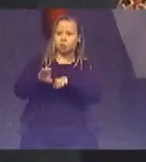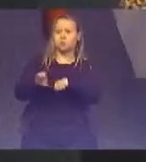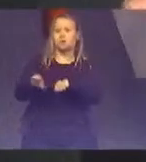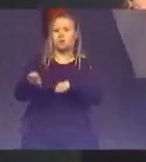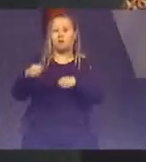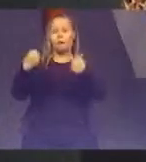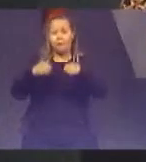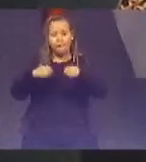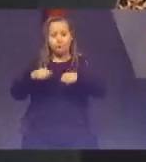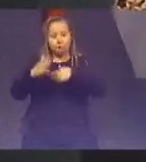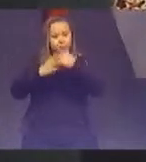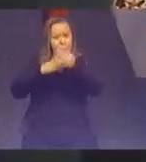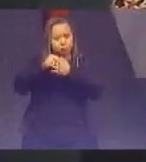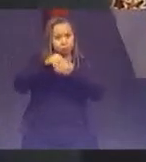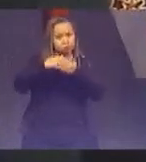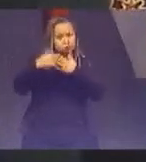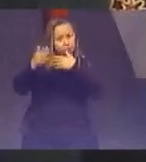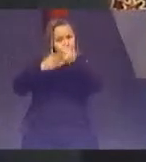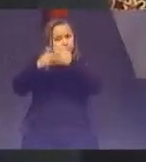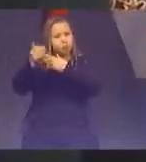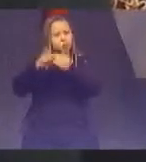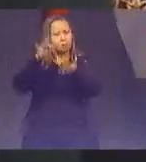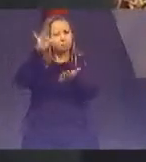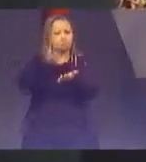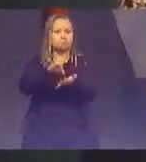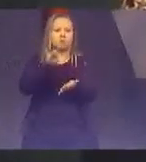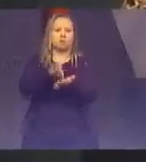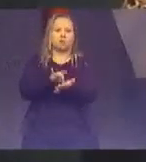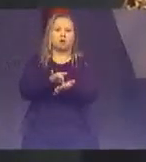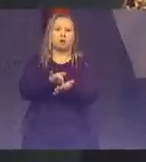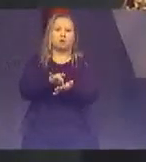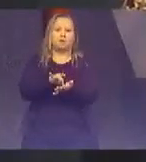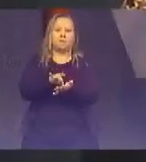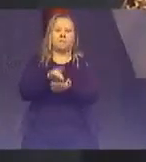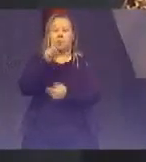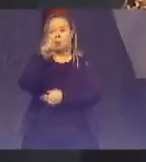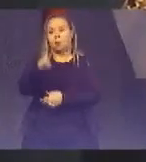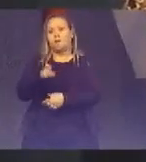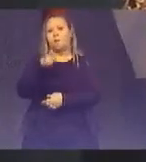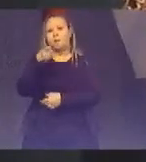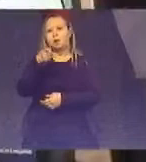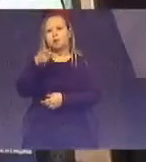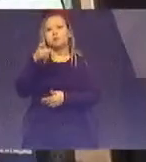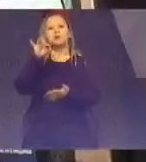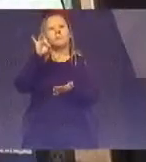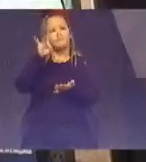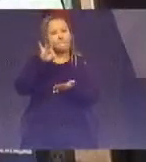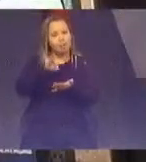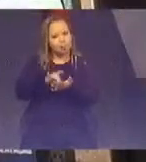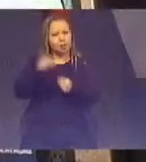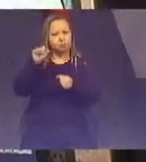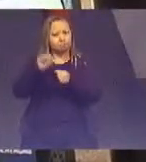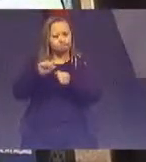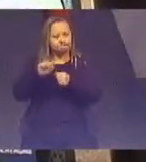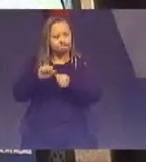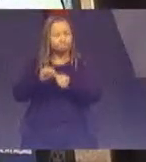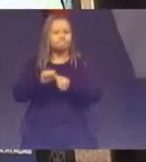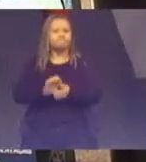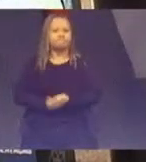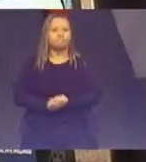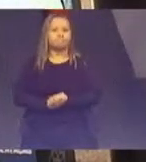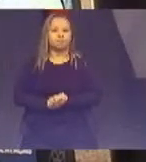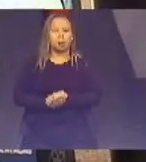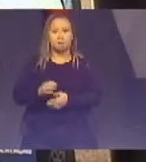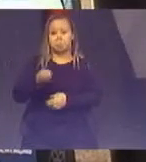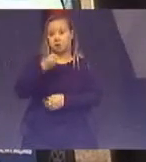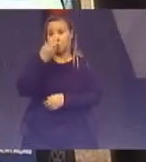concretas como esta para que seja concretizada e seja realizada em benefício de todos